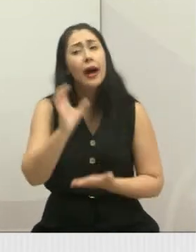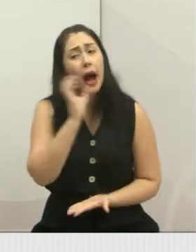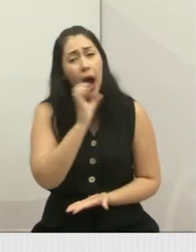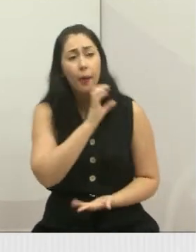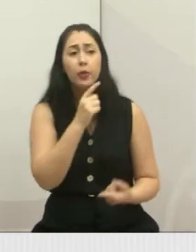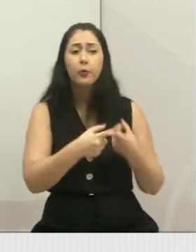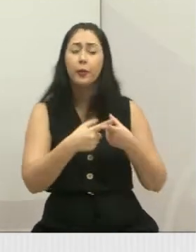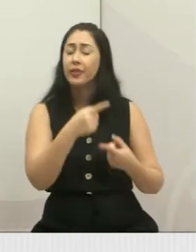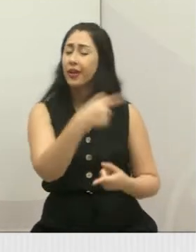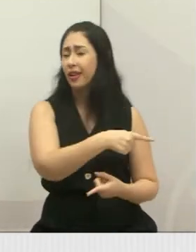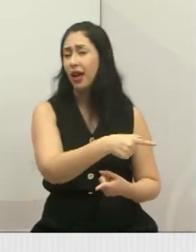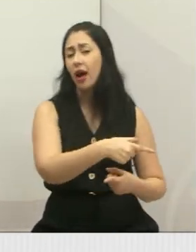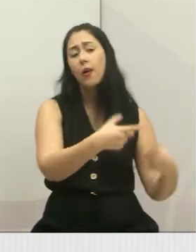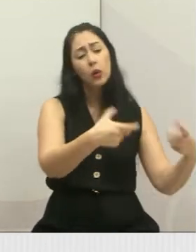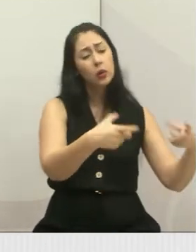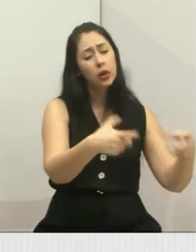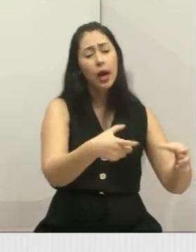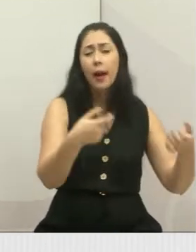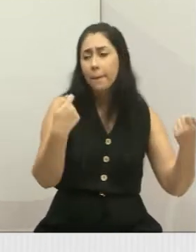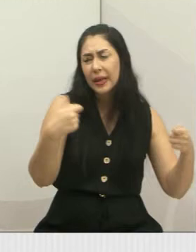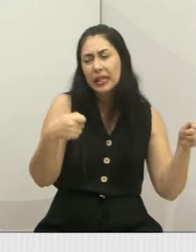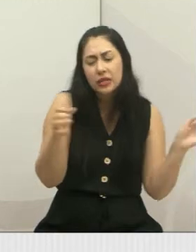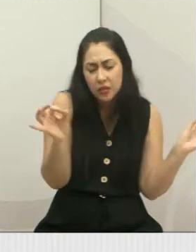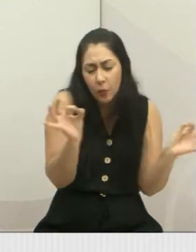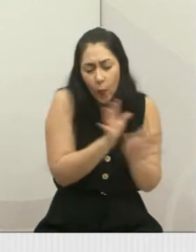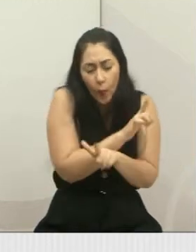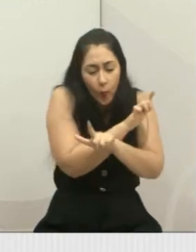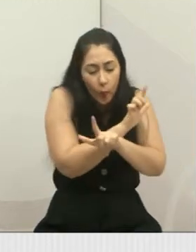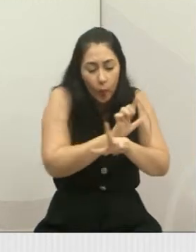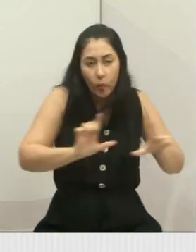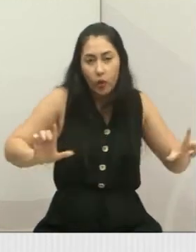ali uma área verde tem que limpar essa área aí.